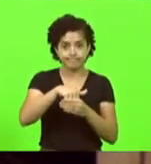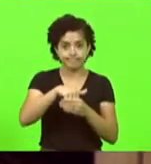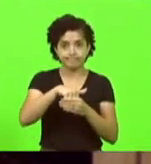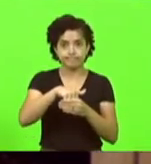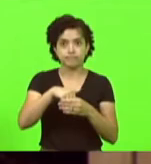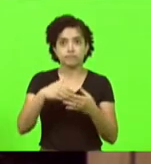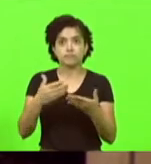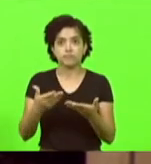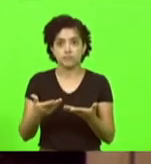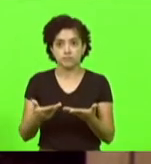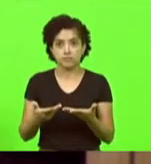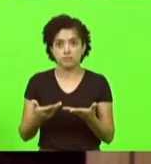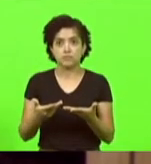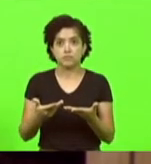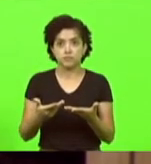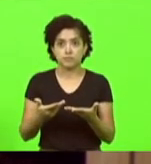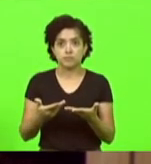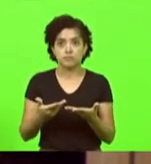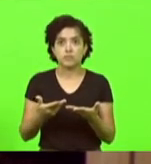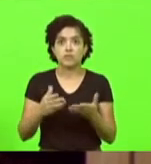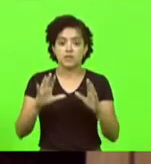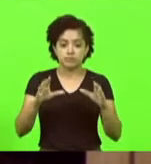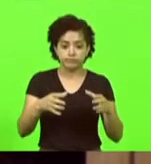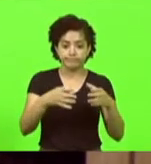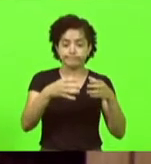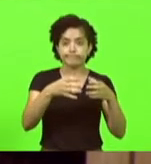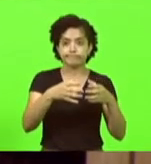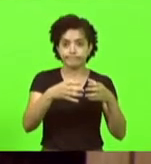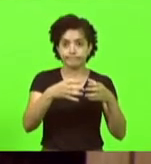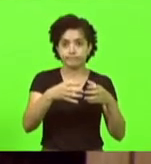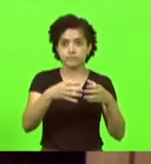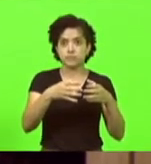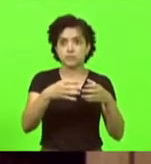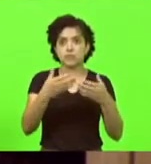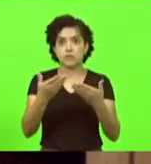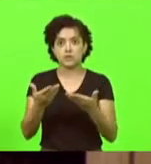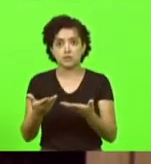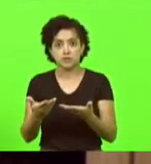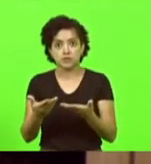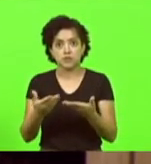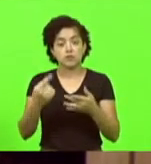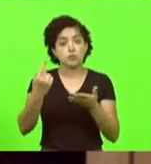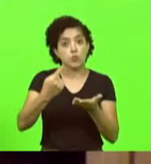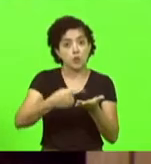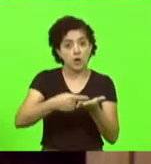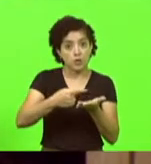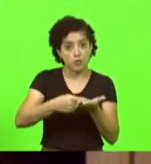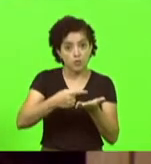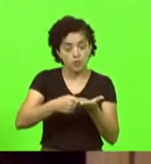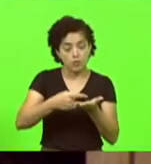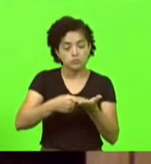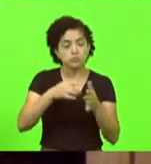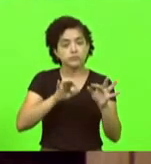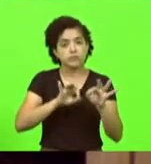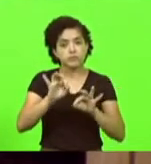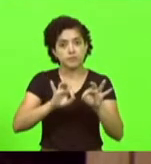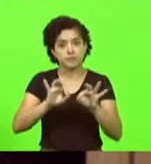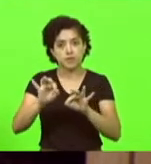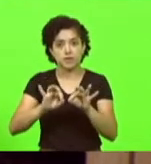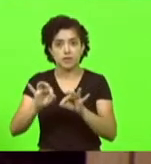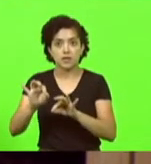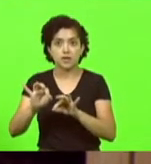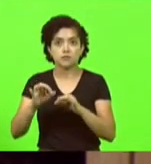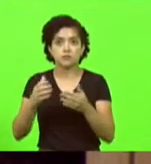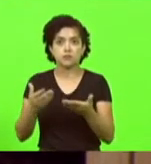com a recomposição de duas funções, fruto de um acordo que nós construímos juntos no ano